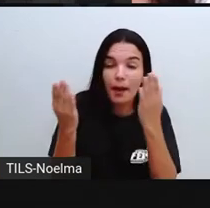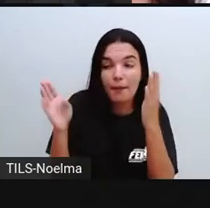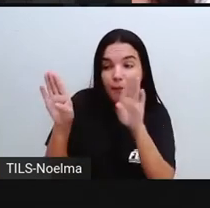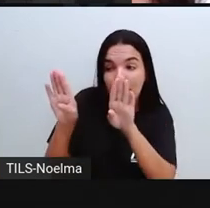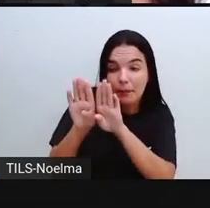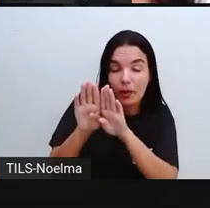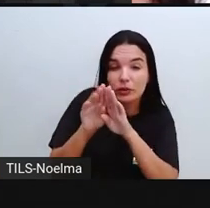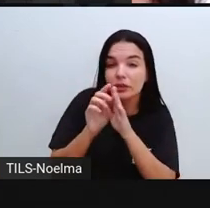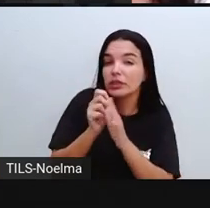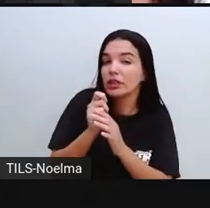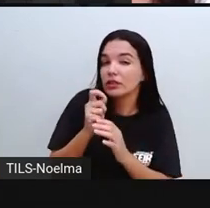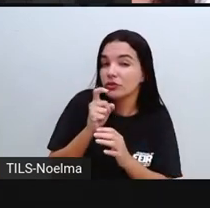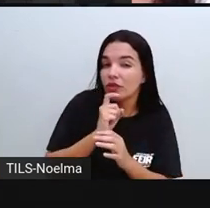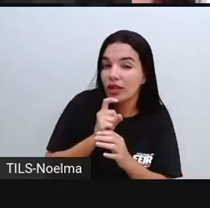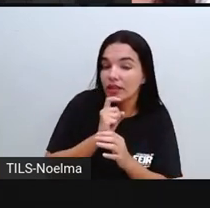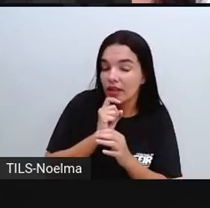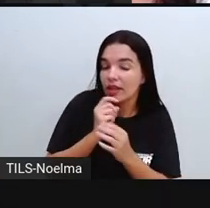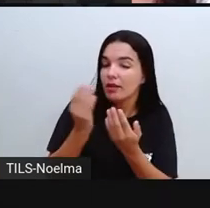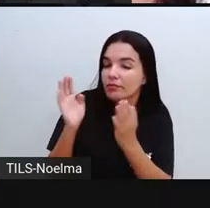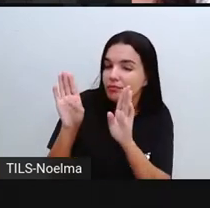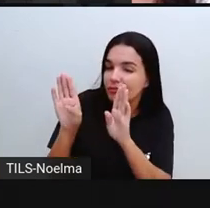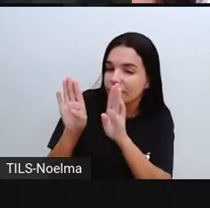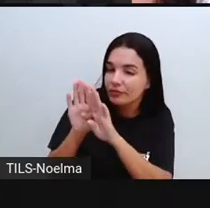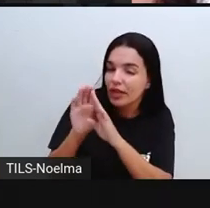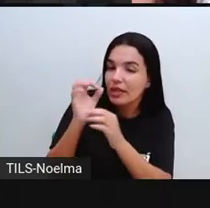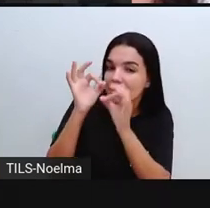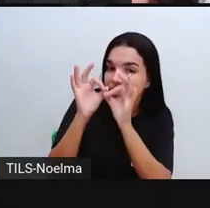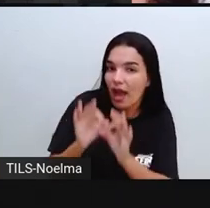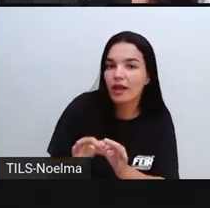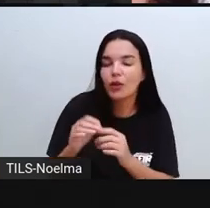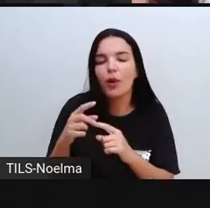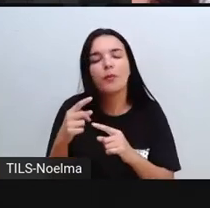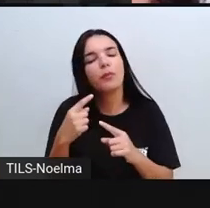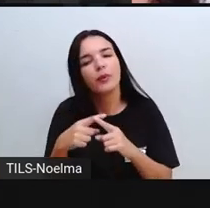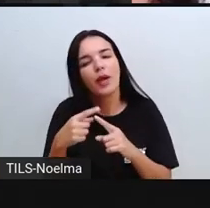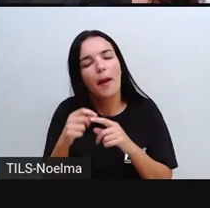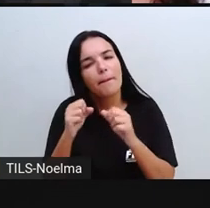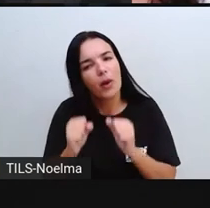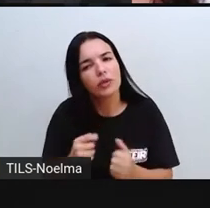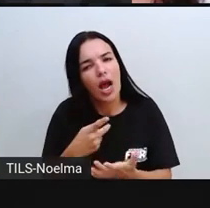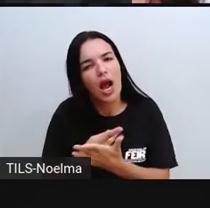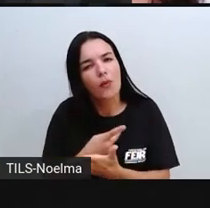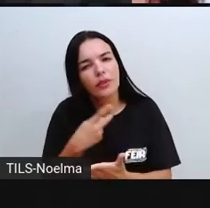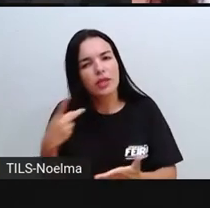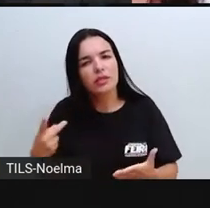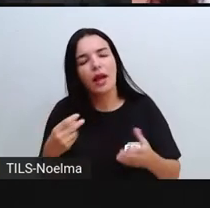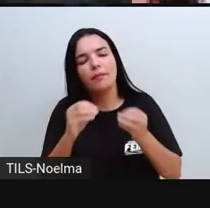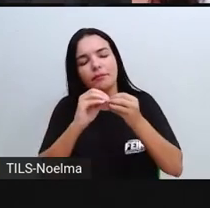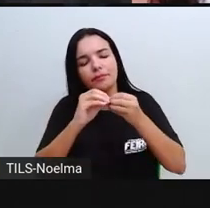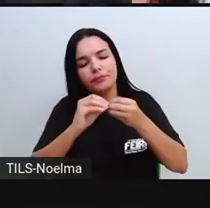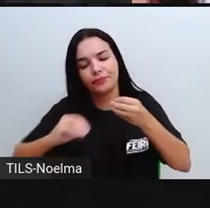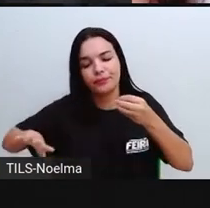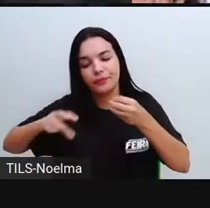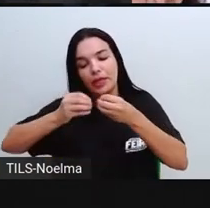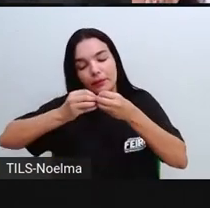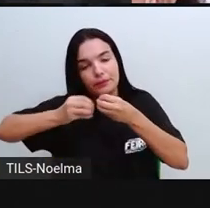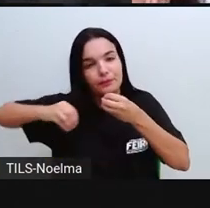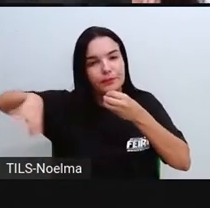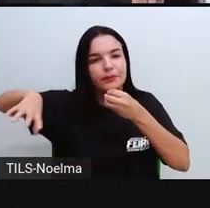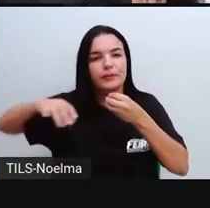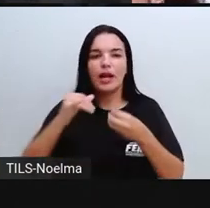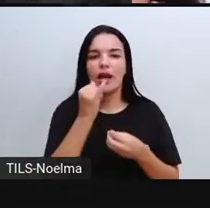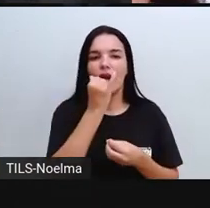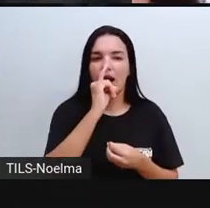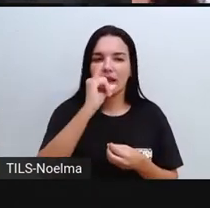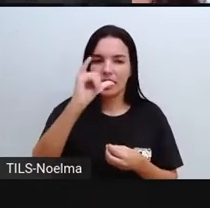vai envelhecendo, envelhecendo, essa borrachinha, ela pode não funcionar tão bem ali pra vedar essa geladeira. Porque quando você coloca, é